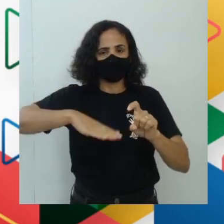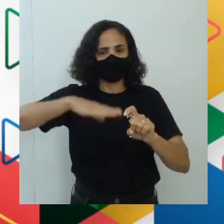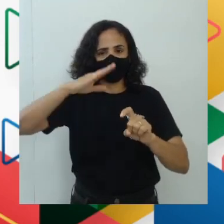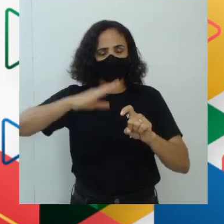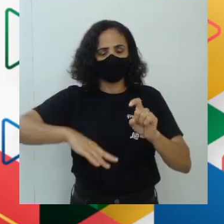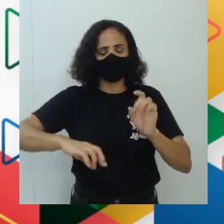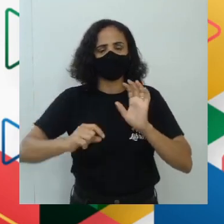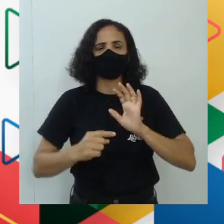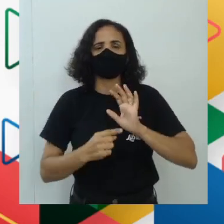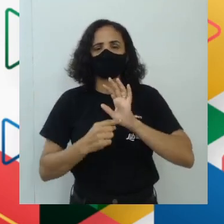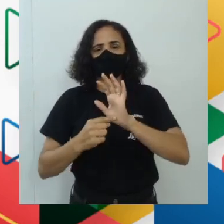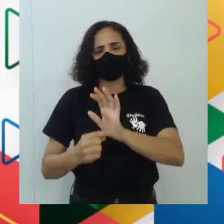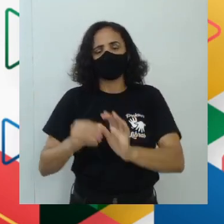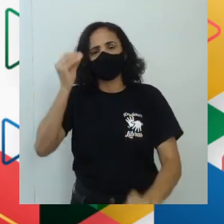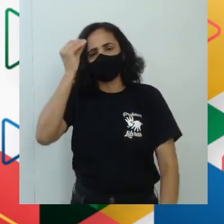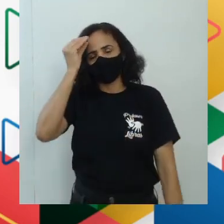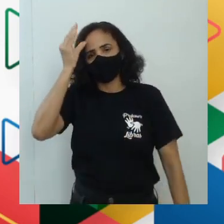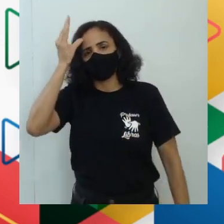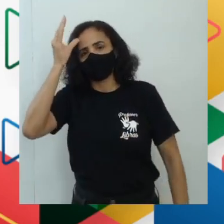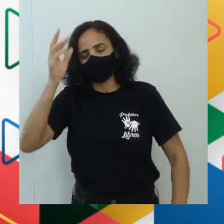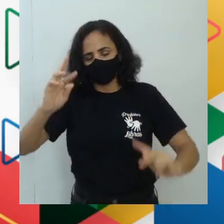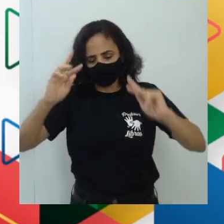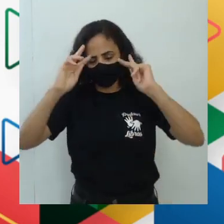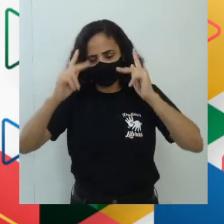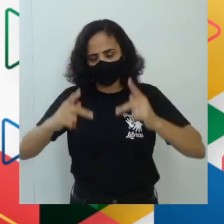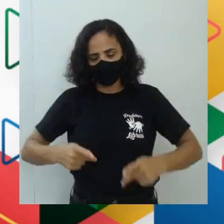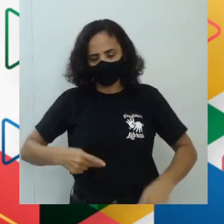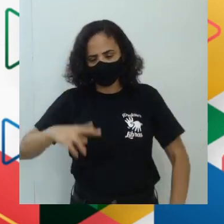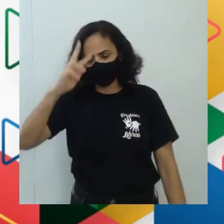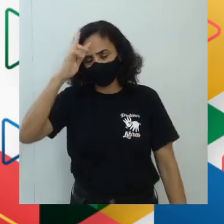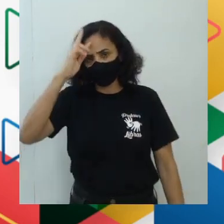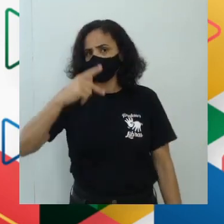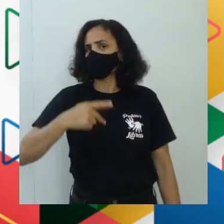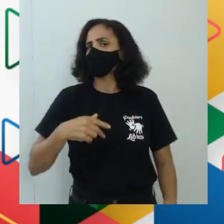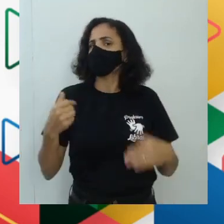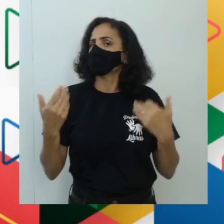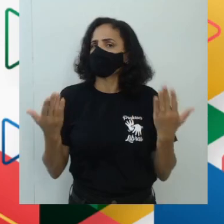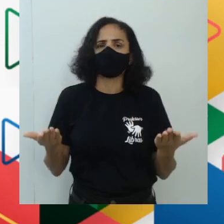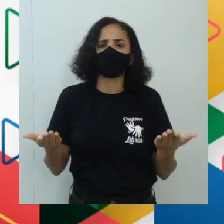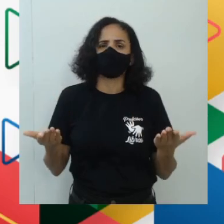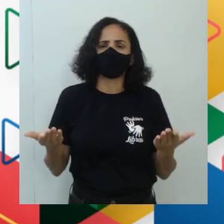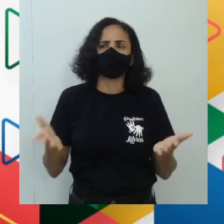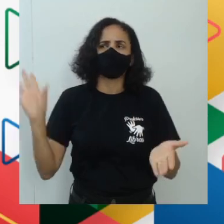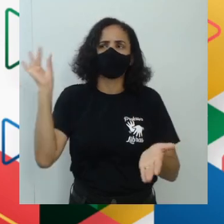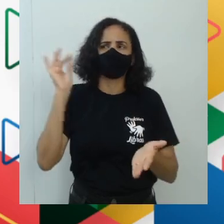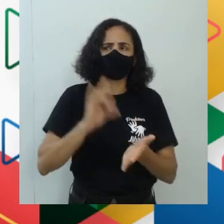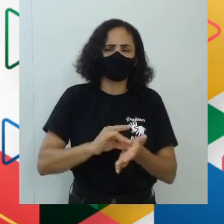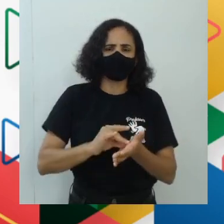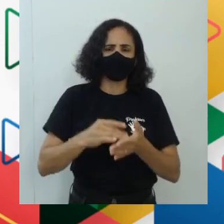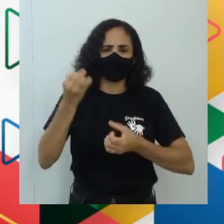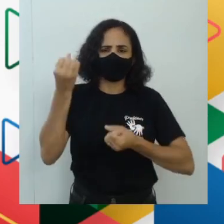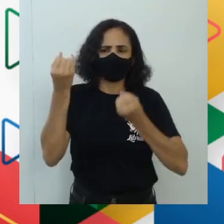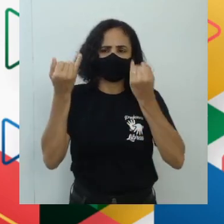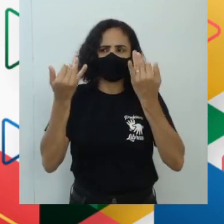expressar o conhecimento de que o homem é senhor de si mesmo? Será? É isso que o mito faz?